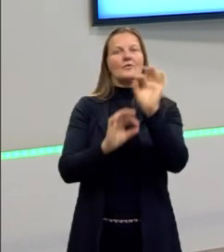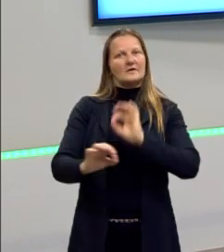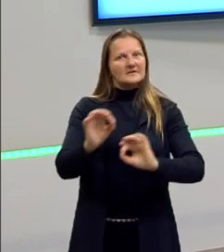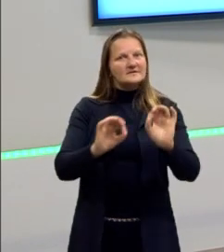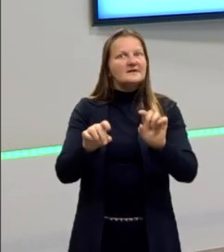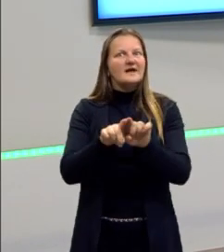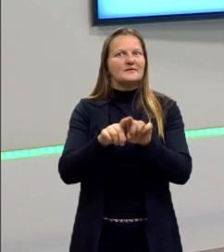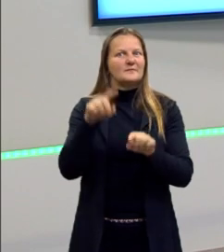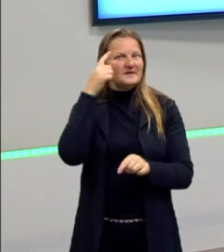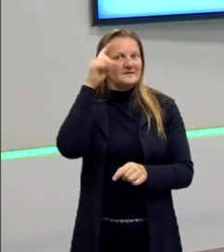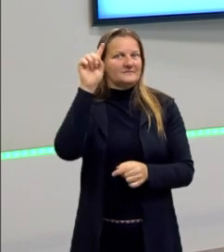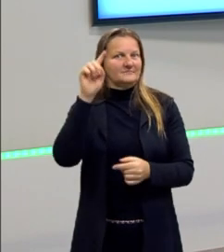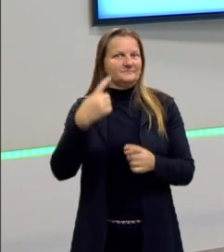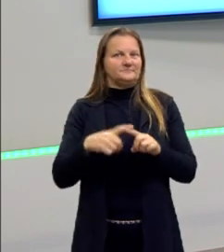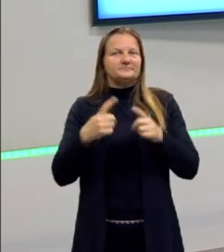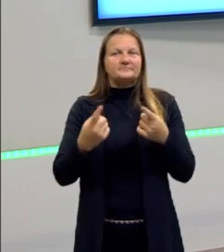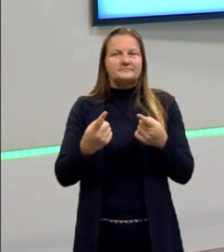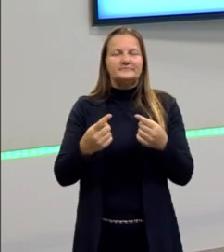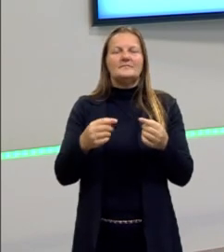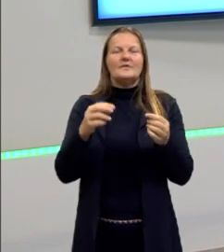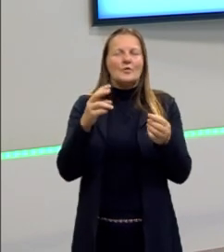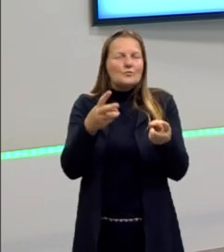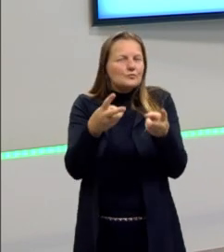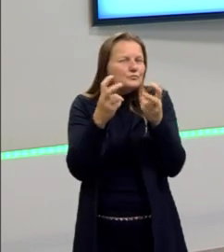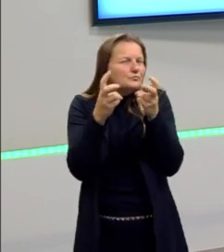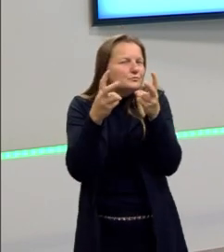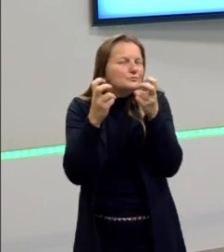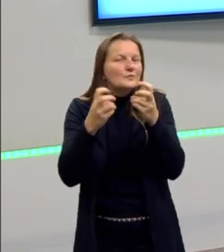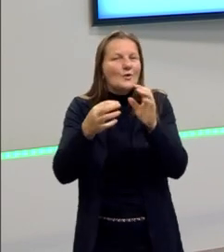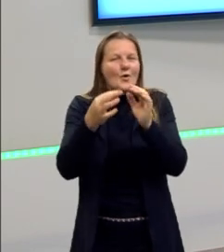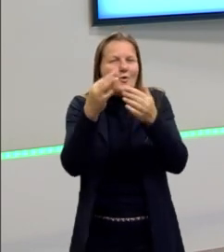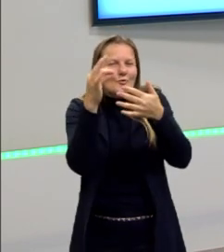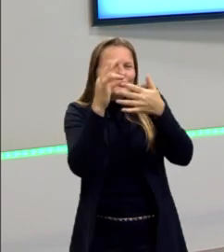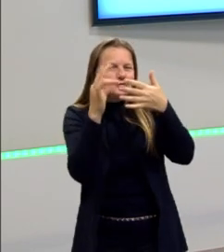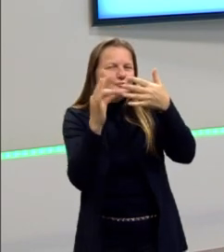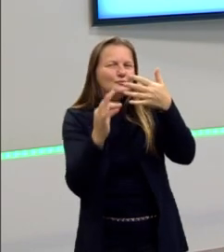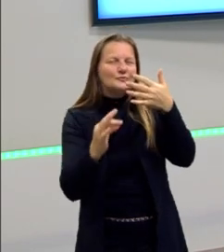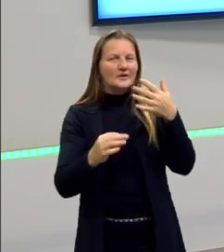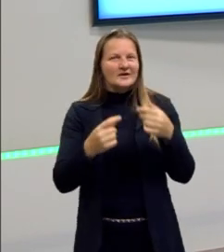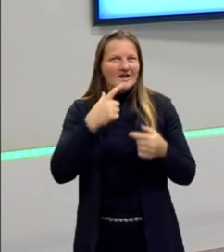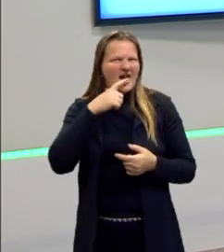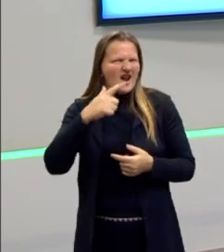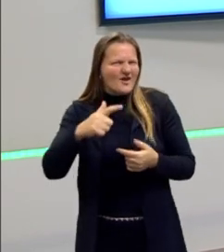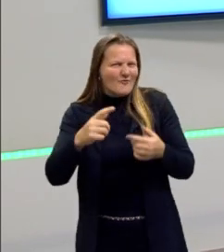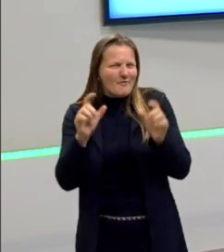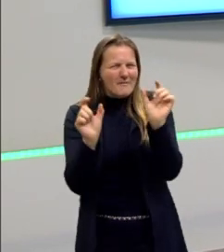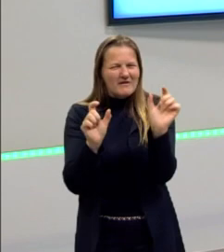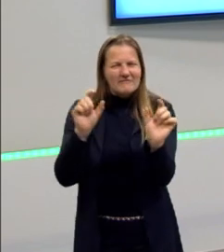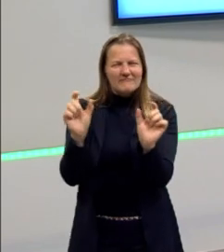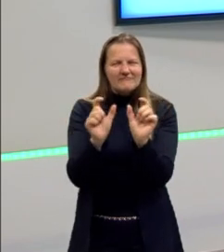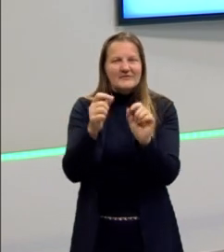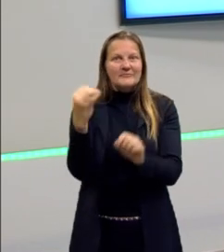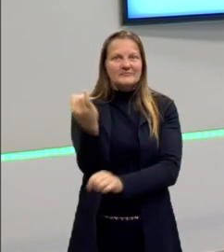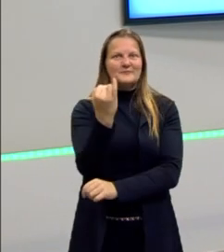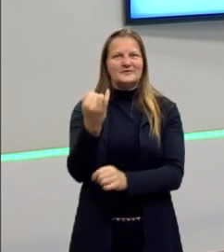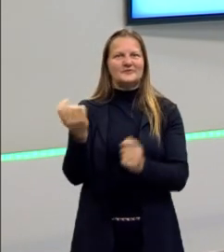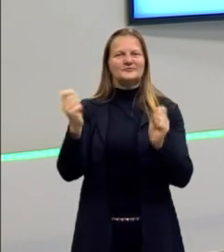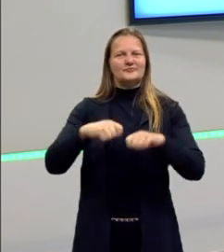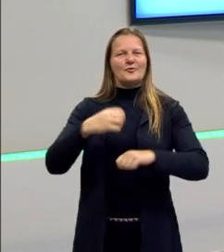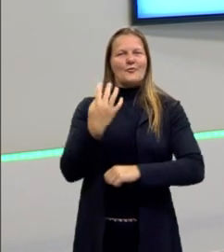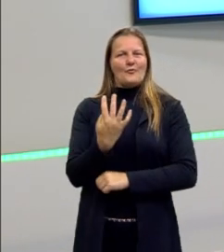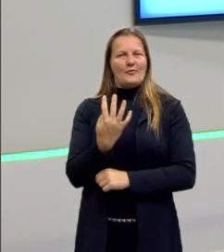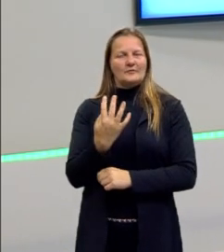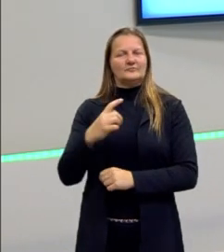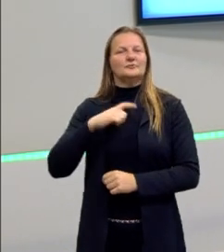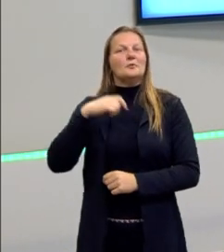ideias. Vamos reparar os detalhes, porque eles são importantes. Na nossa competência 4,